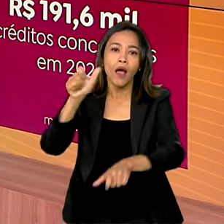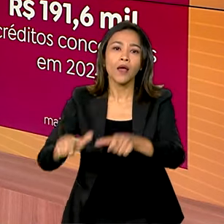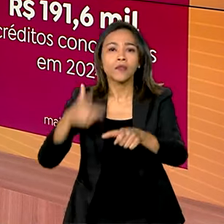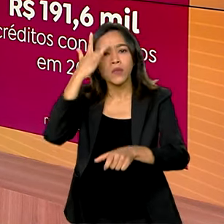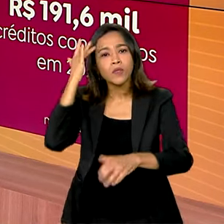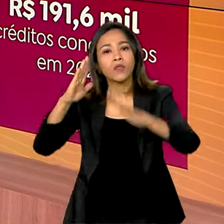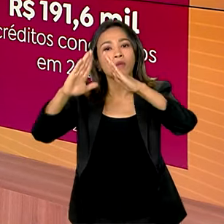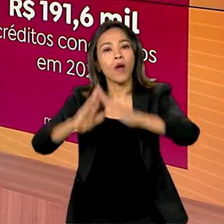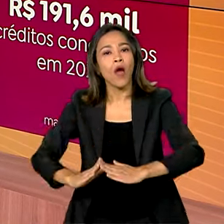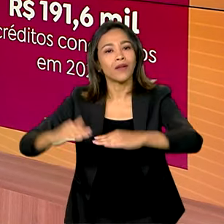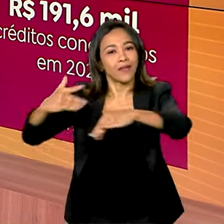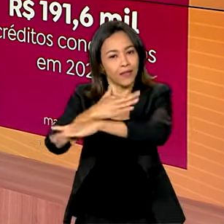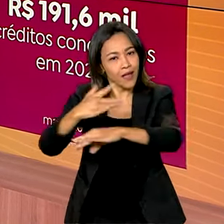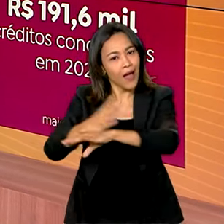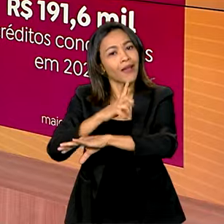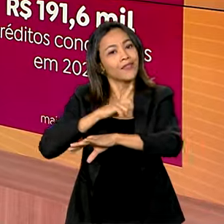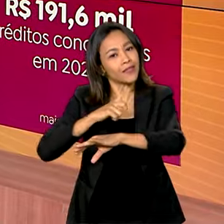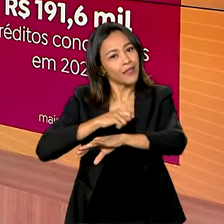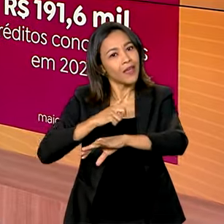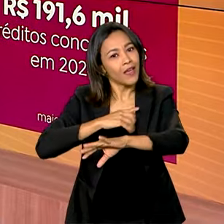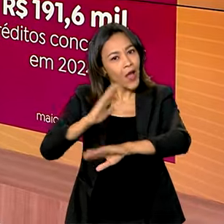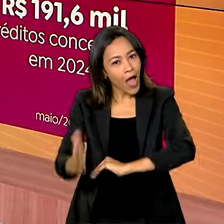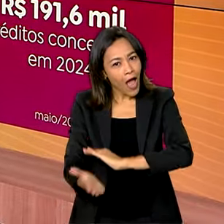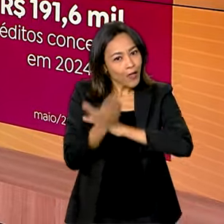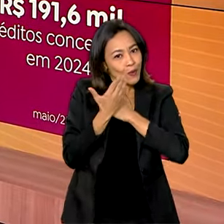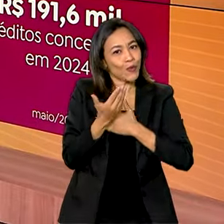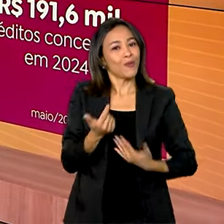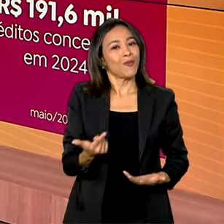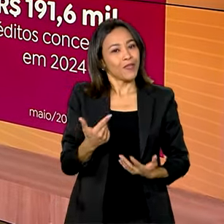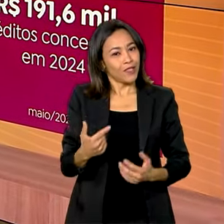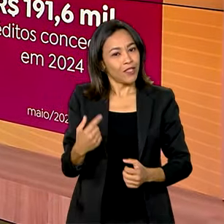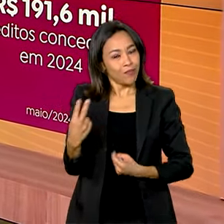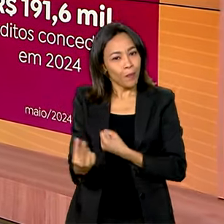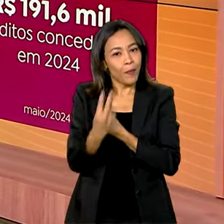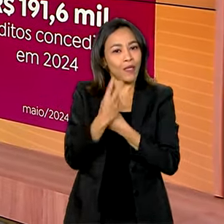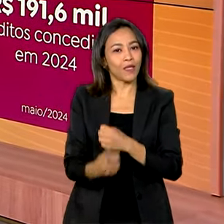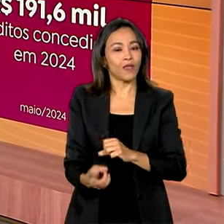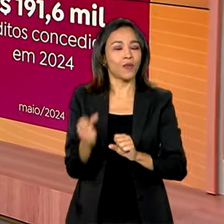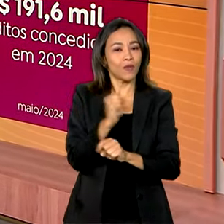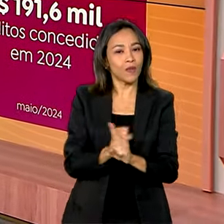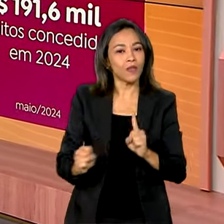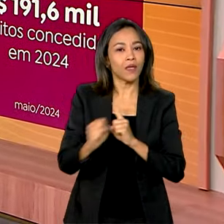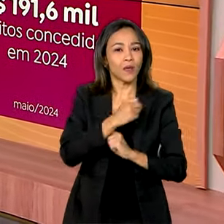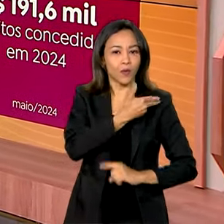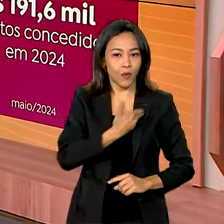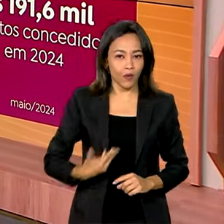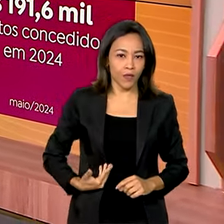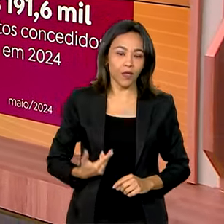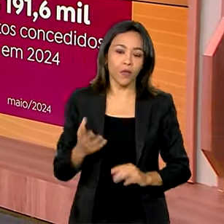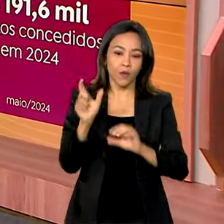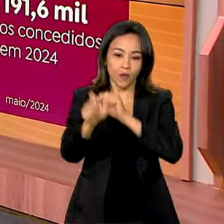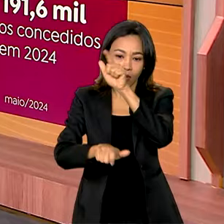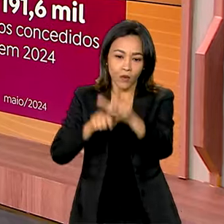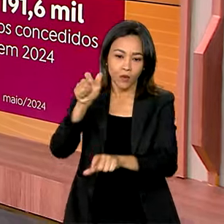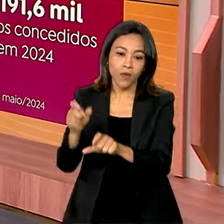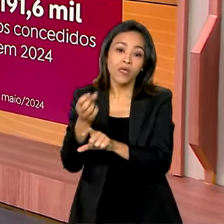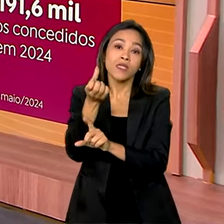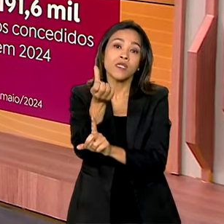beneficiada diretamente pelas políticas federais de proteção social. A cidade tem 6.600